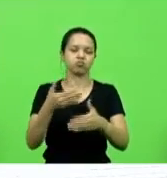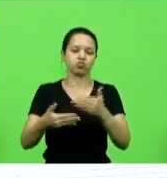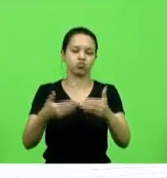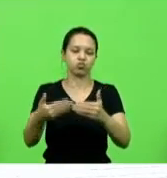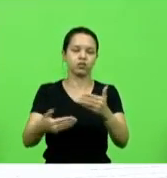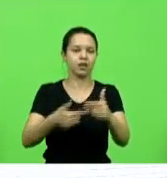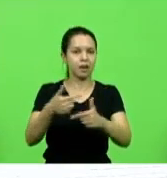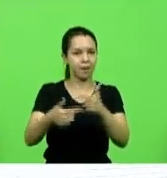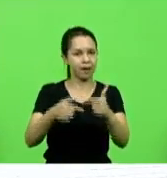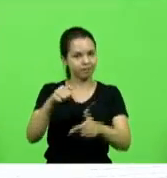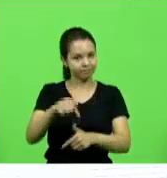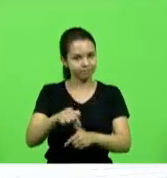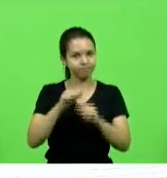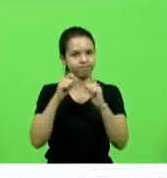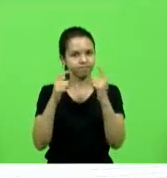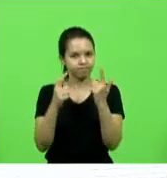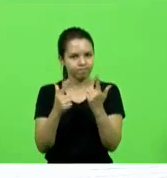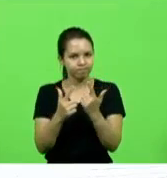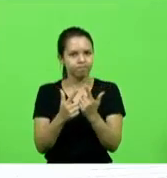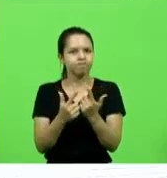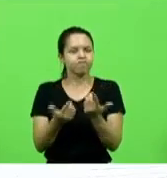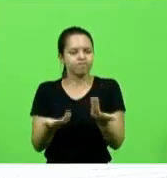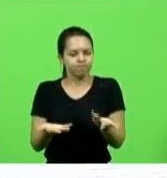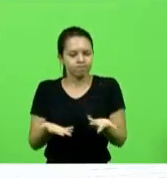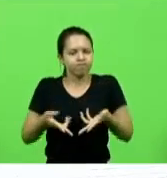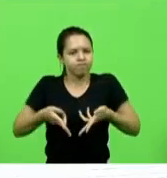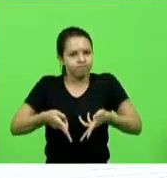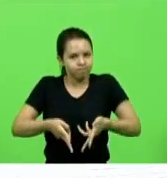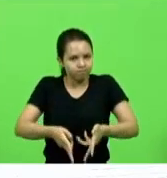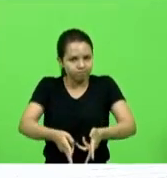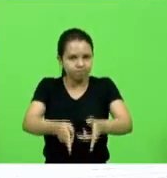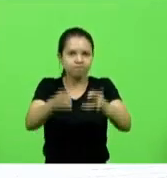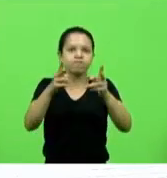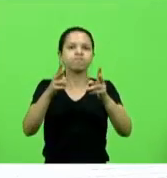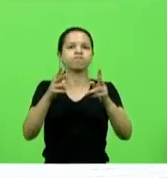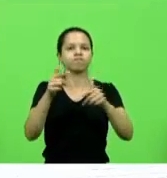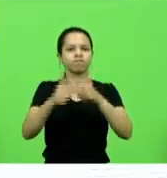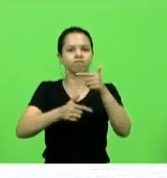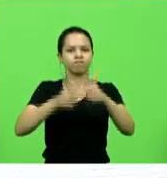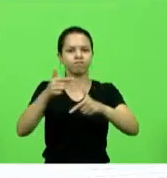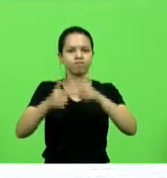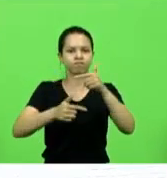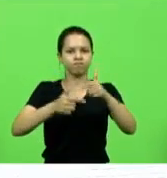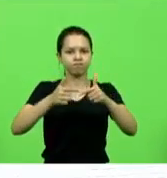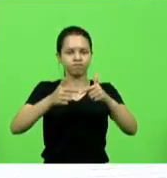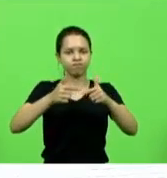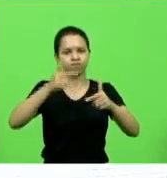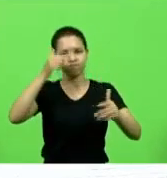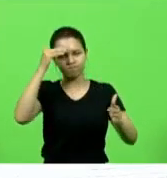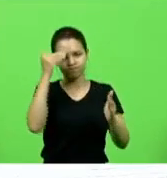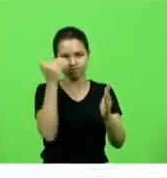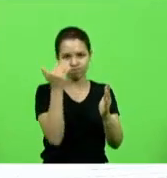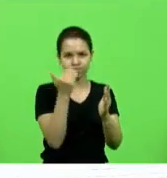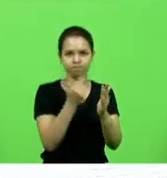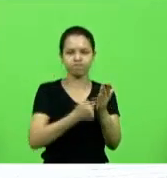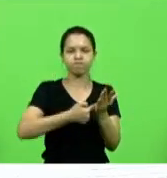em frente com muito trabalho dedicação e compromisso com Santa Catarina meu abraço e desejo de muito